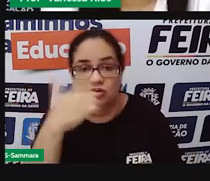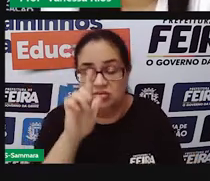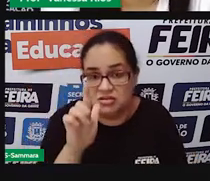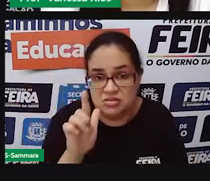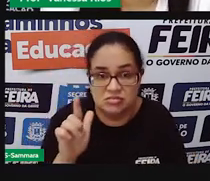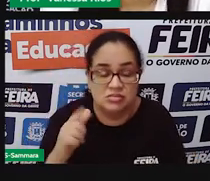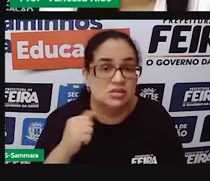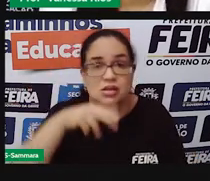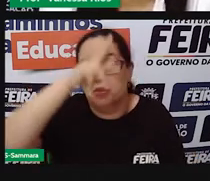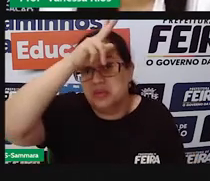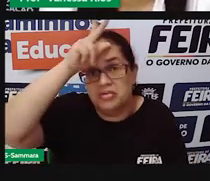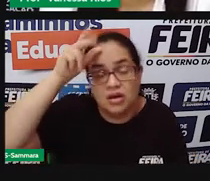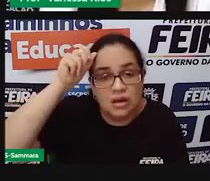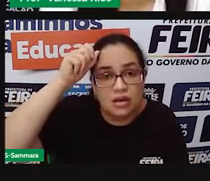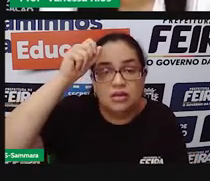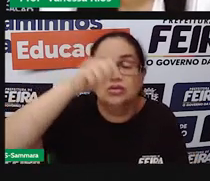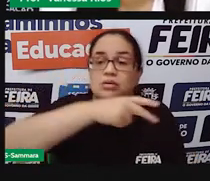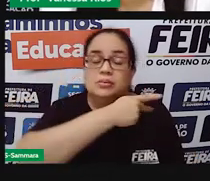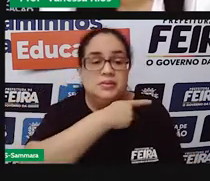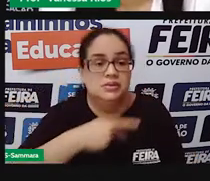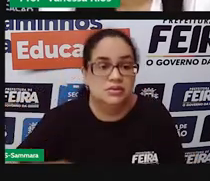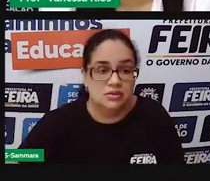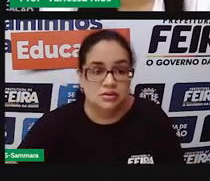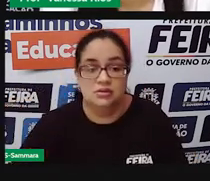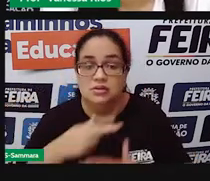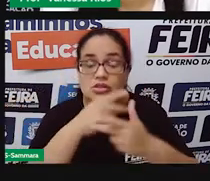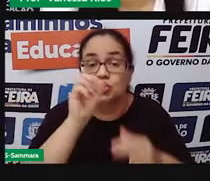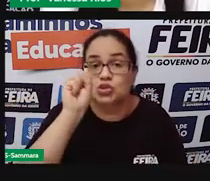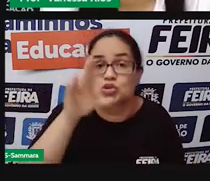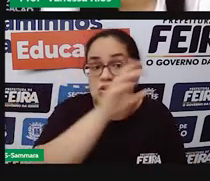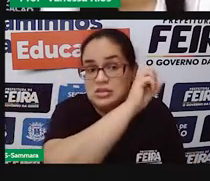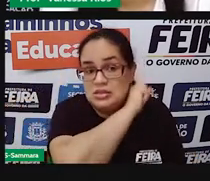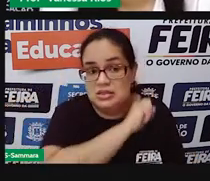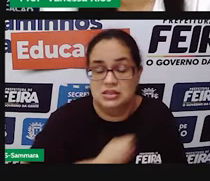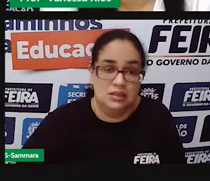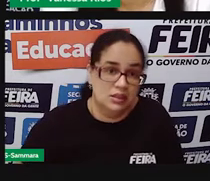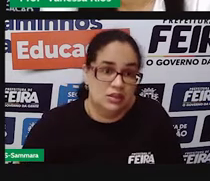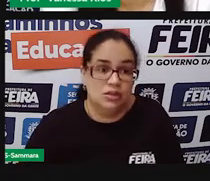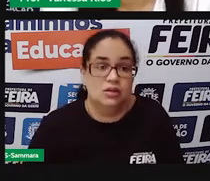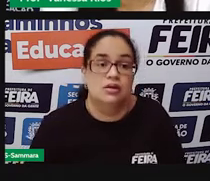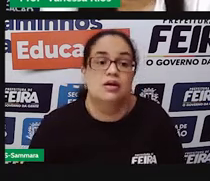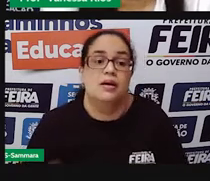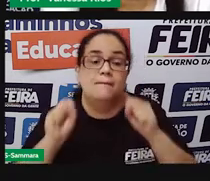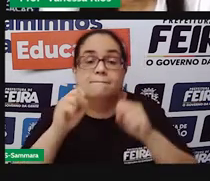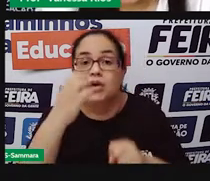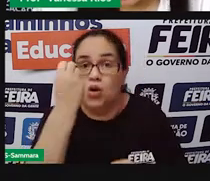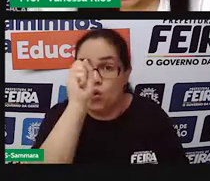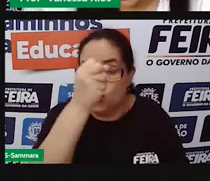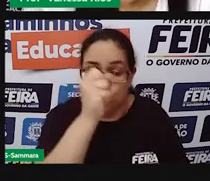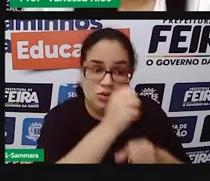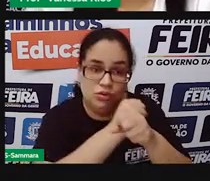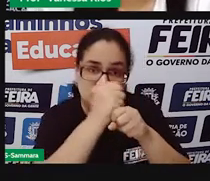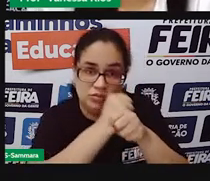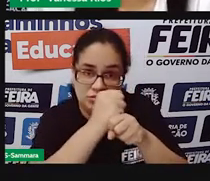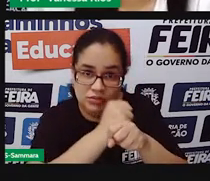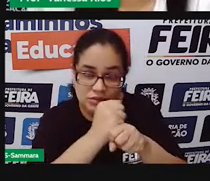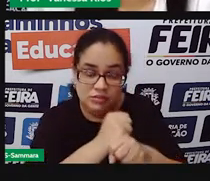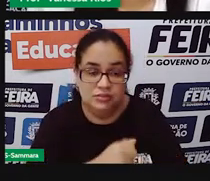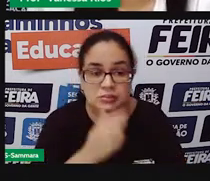apenas uma vez. Apenas aí os senadores é que são eleitos por um período de oito anos.